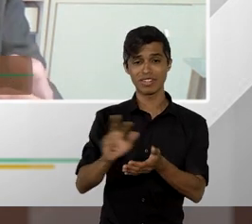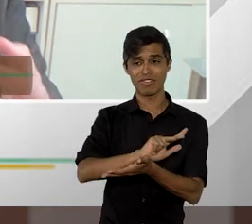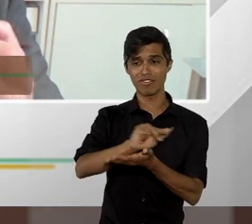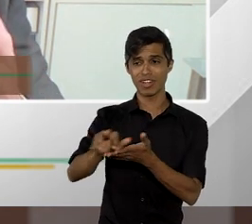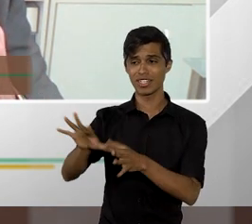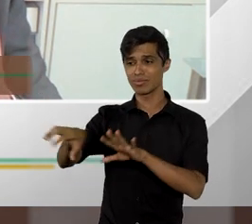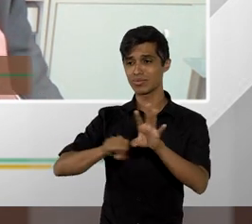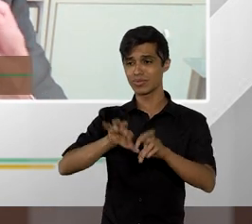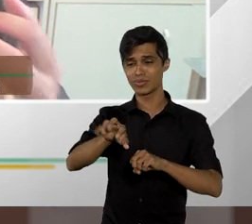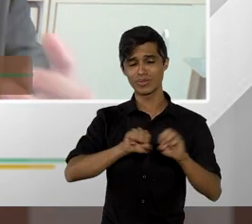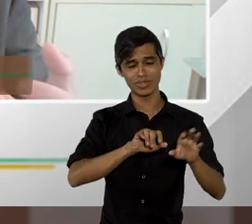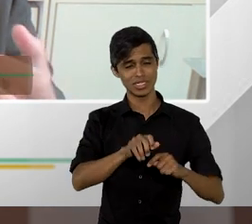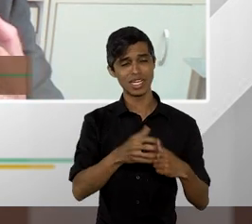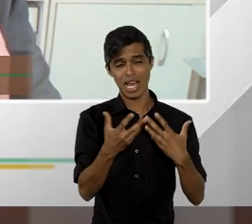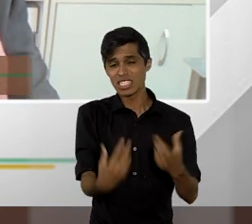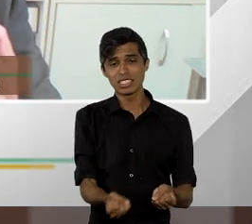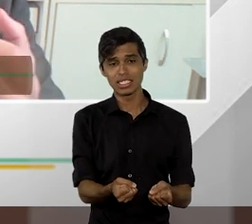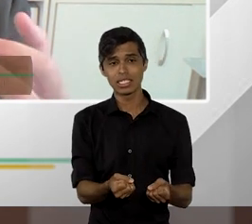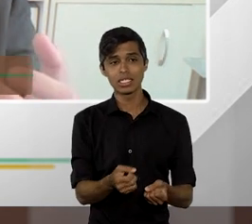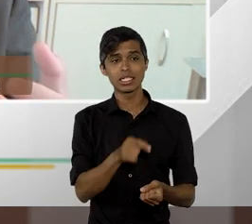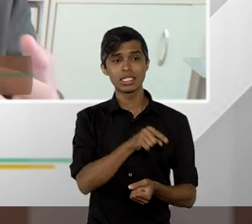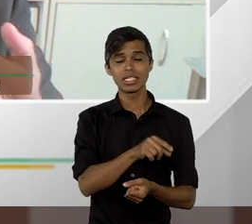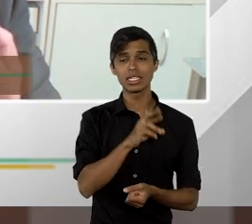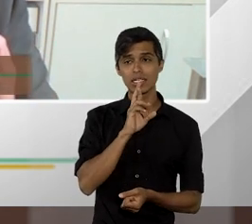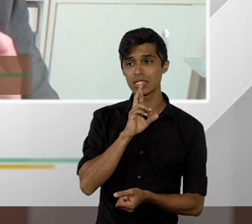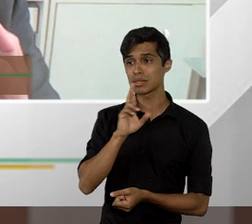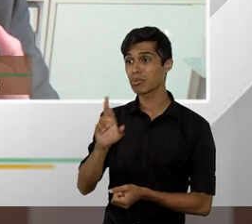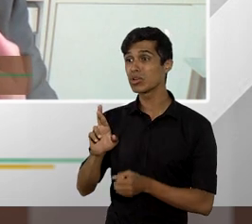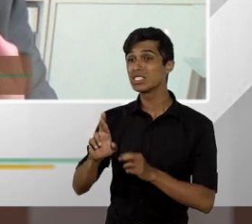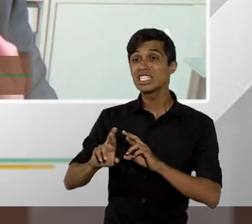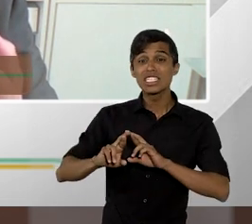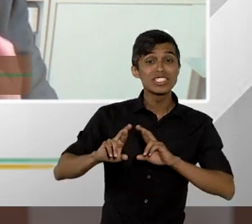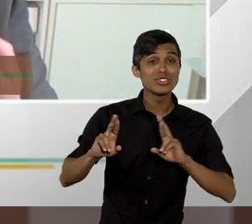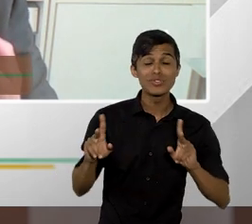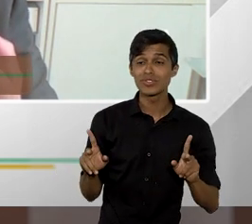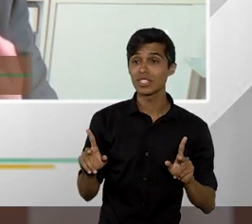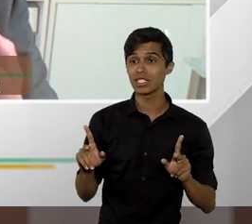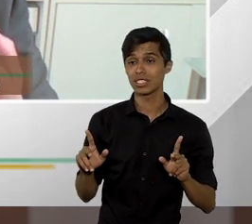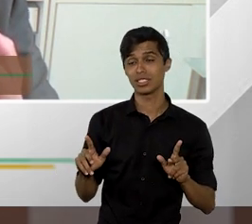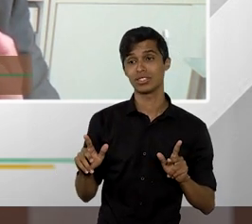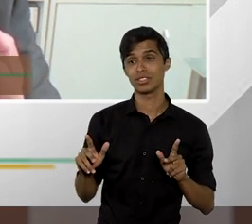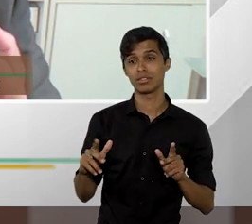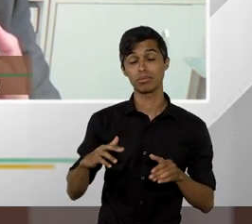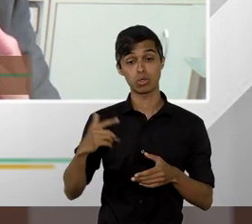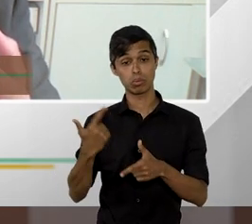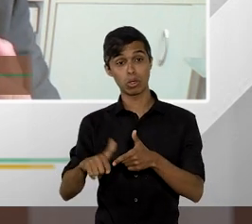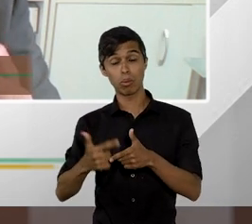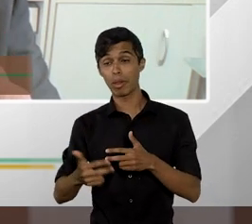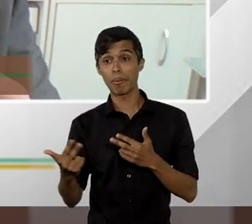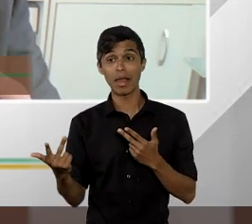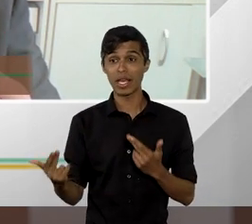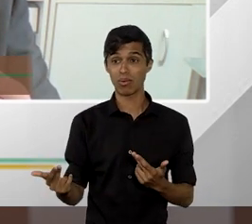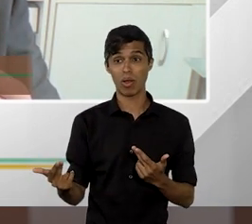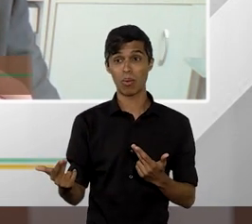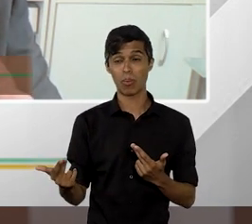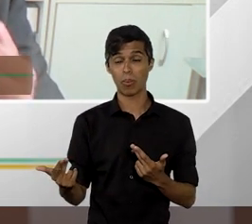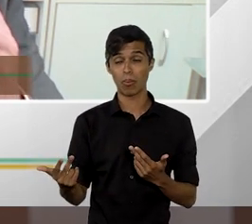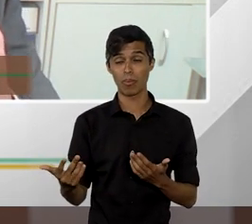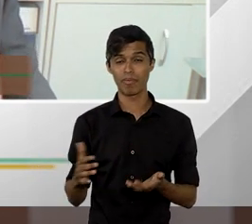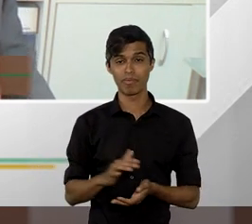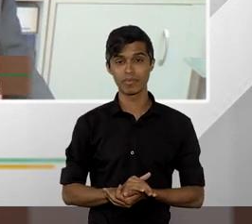e acaba, por vezes, dando respostas diferentes para o mesmo problema. E isso faz com que